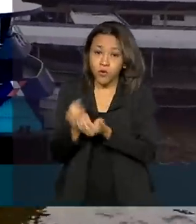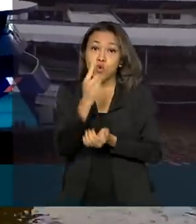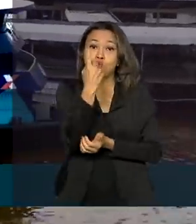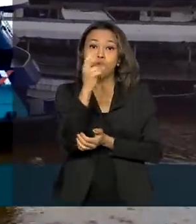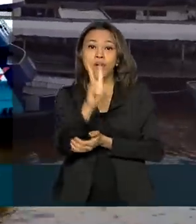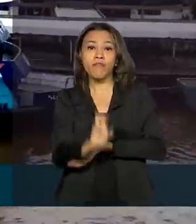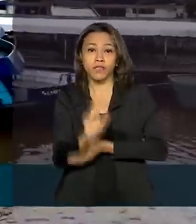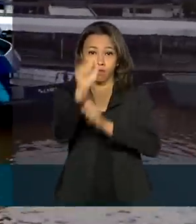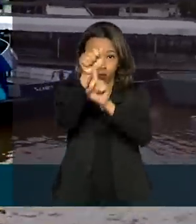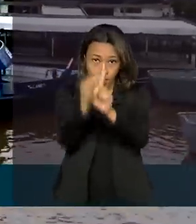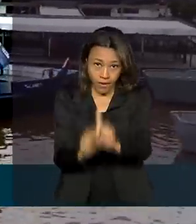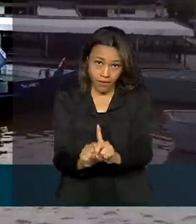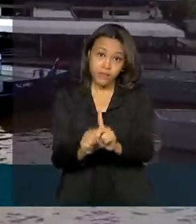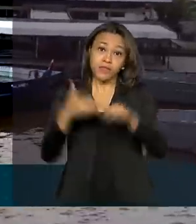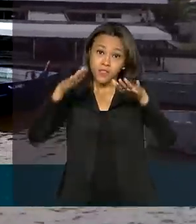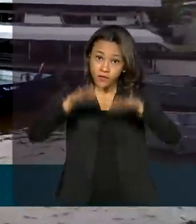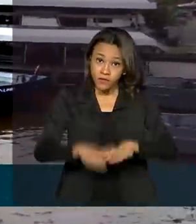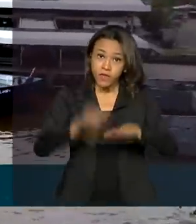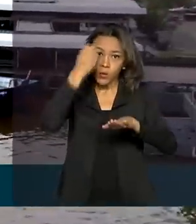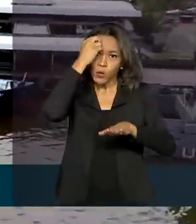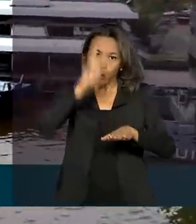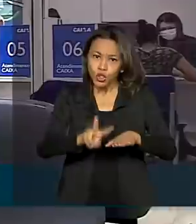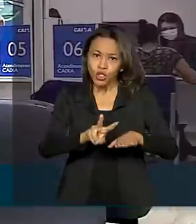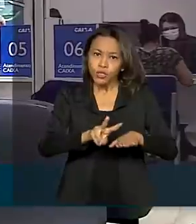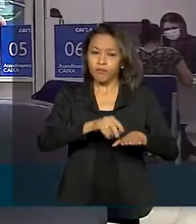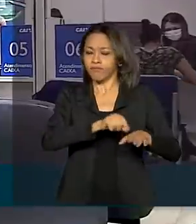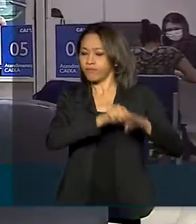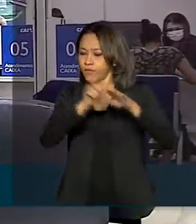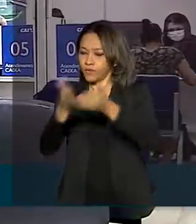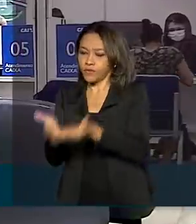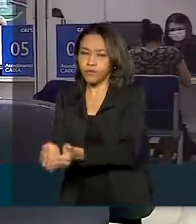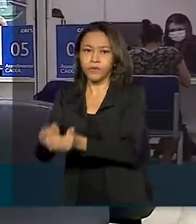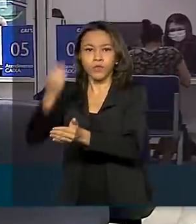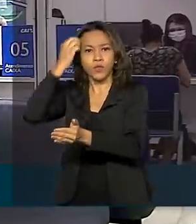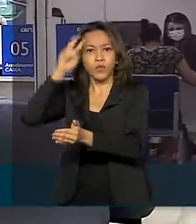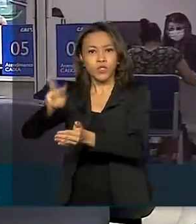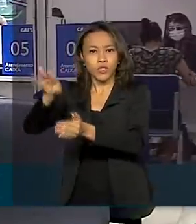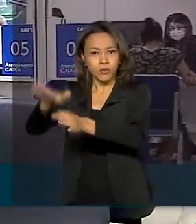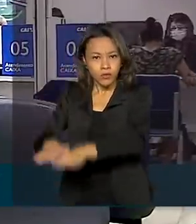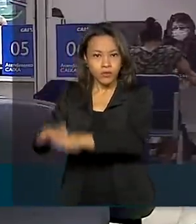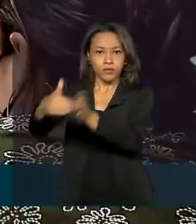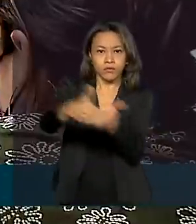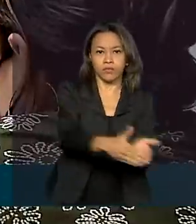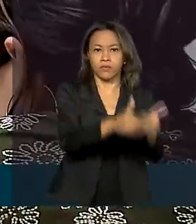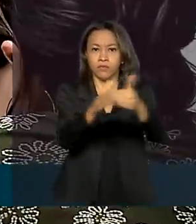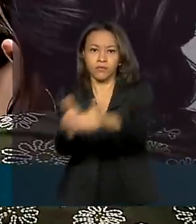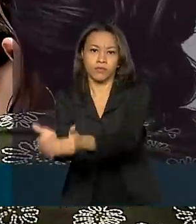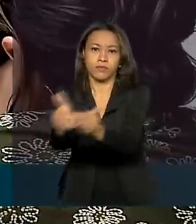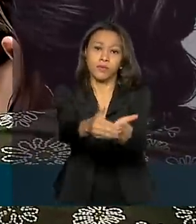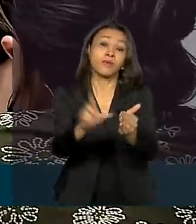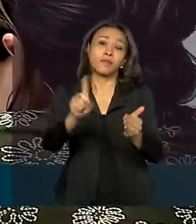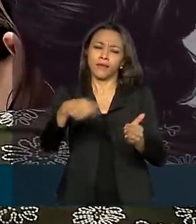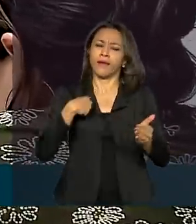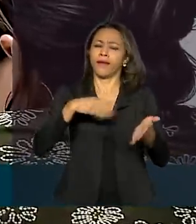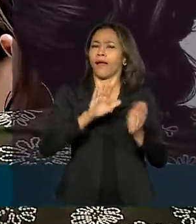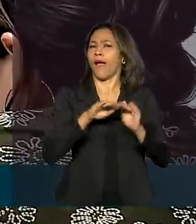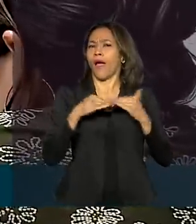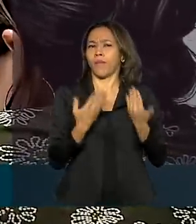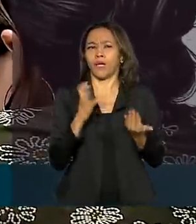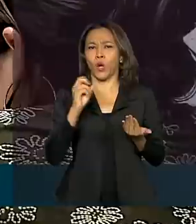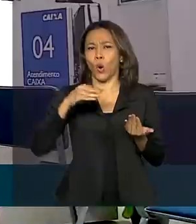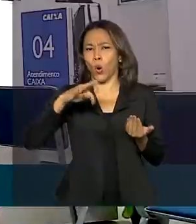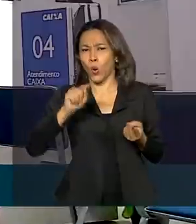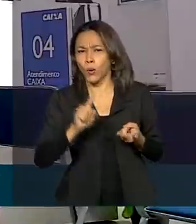mês e ficam em média dois dias em cada local. Os serviços oferecidos vão desde a abertura de conta a cadastro e benefícios